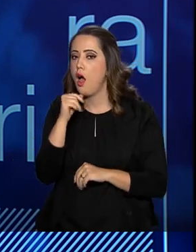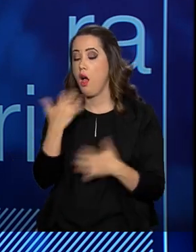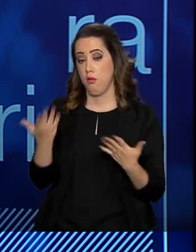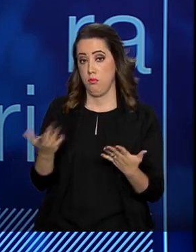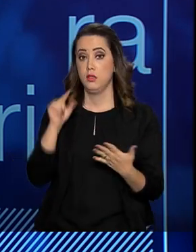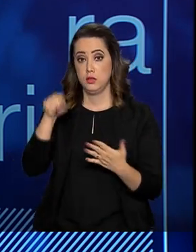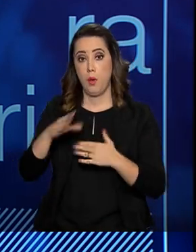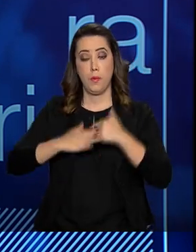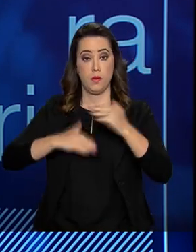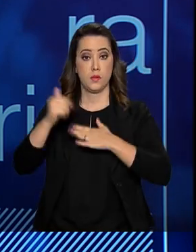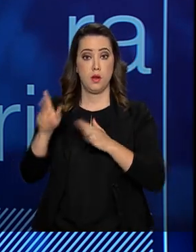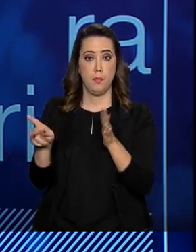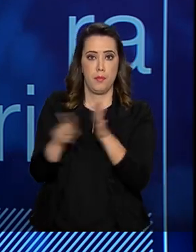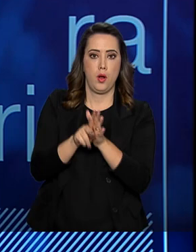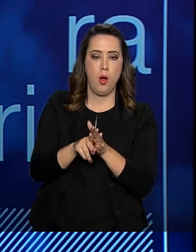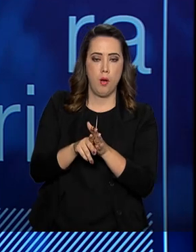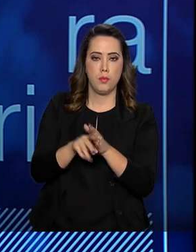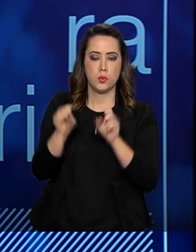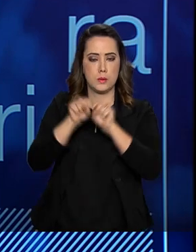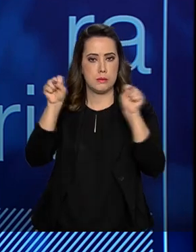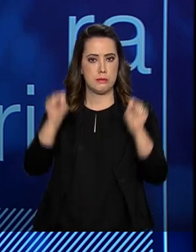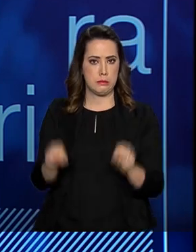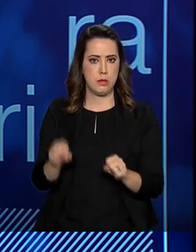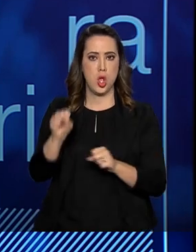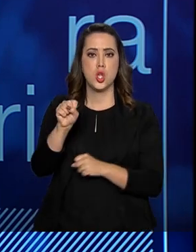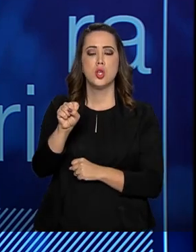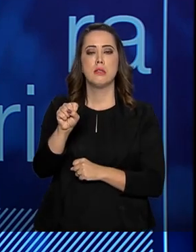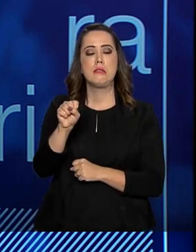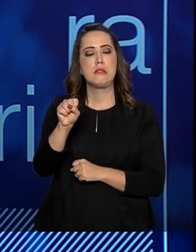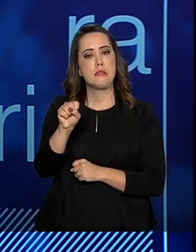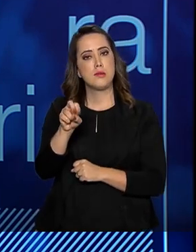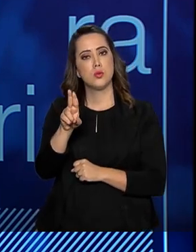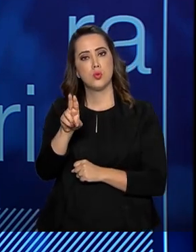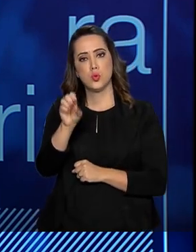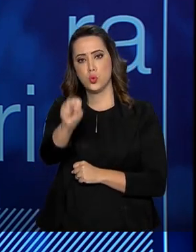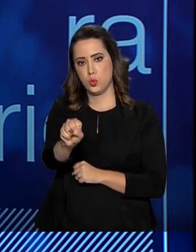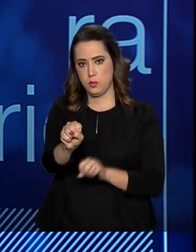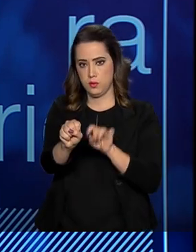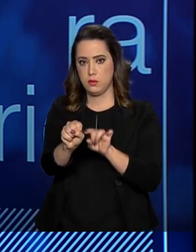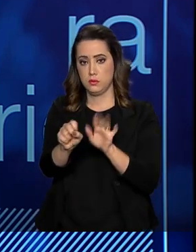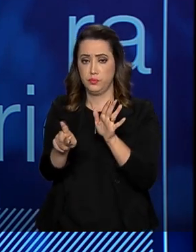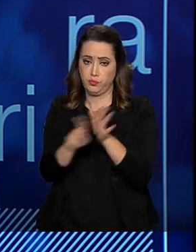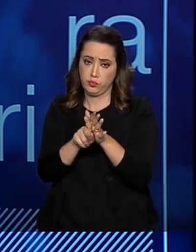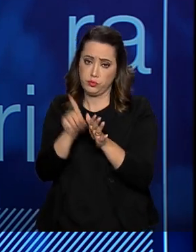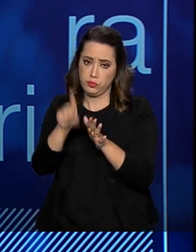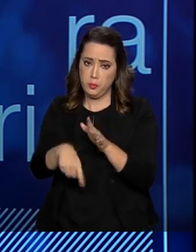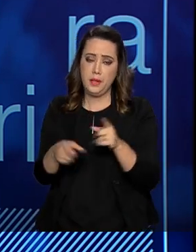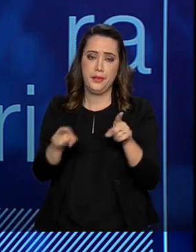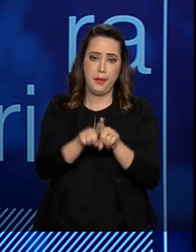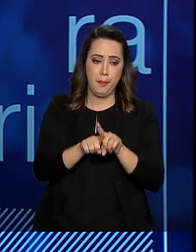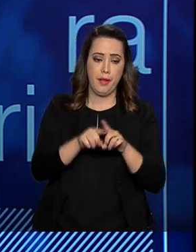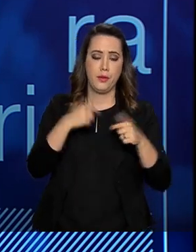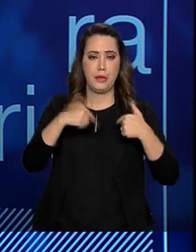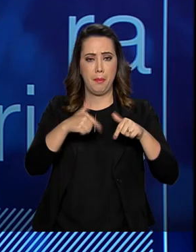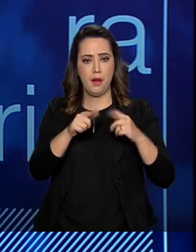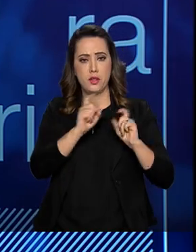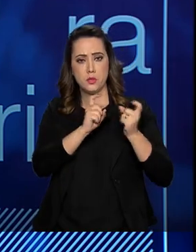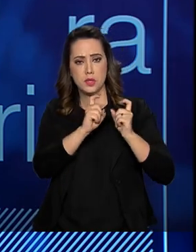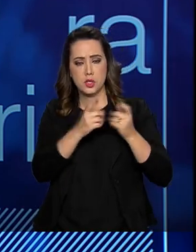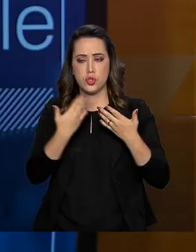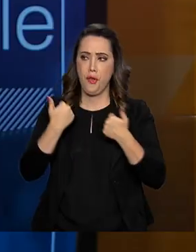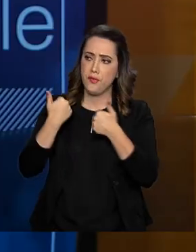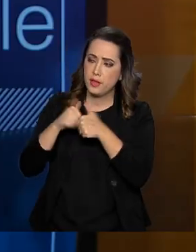sistema único de saúde e atua em vários segmentos, além do processo administrativo, planejamento,